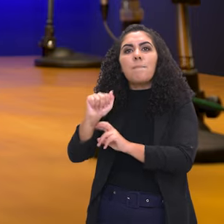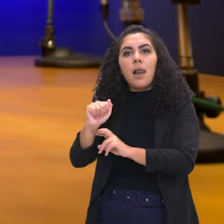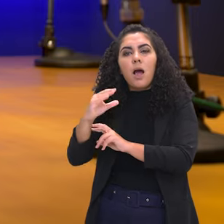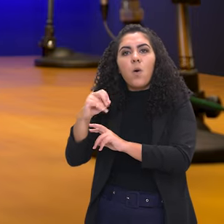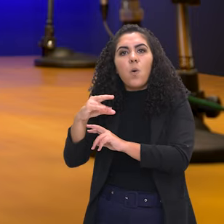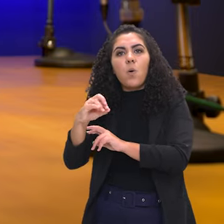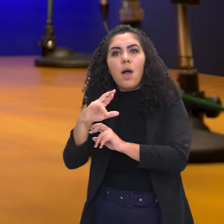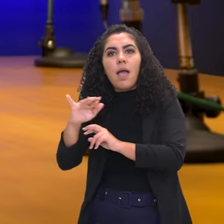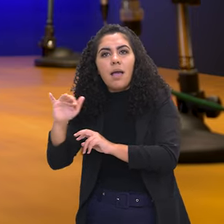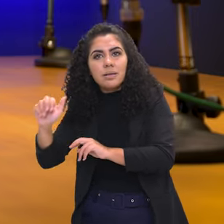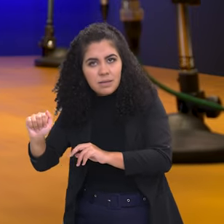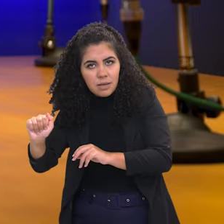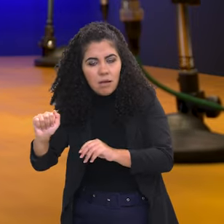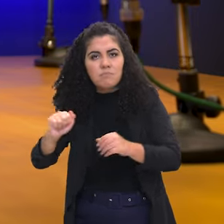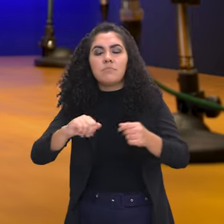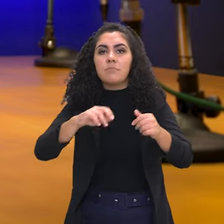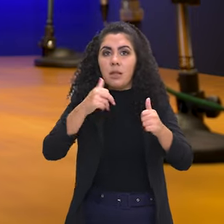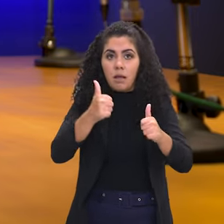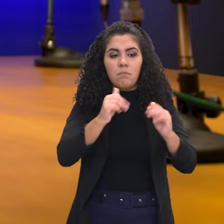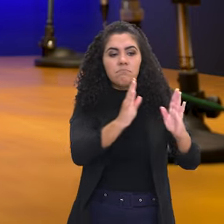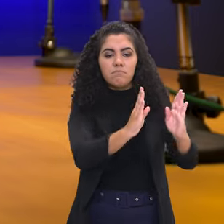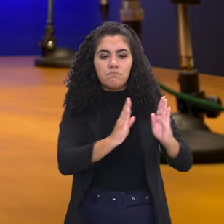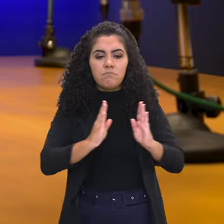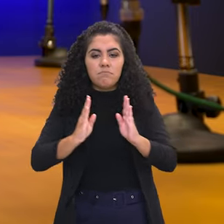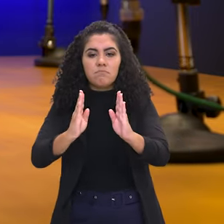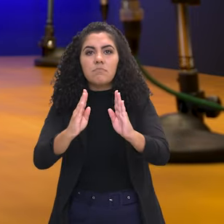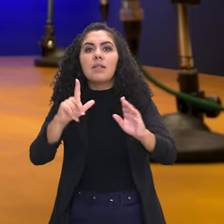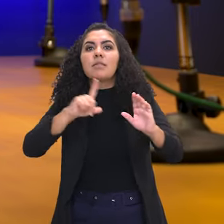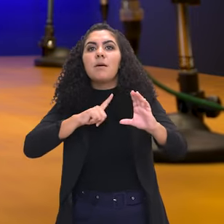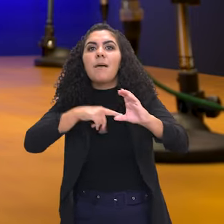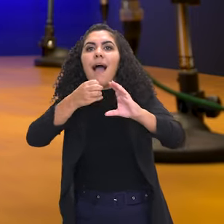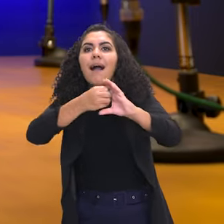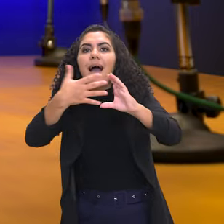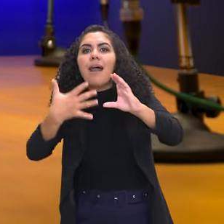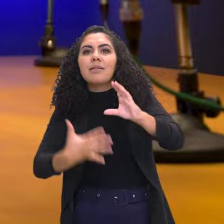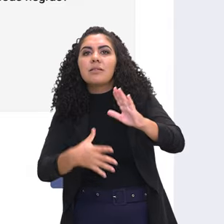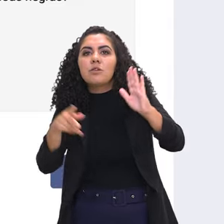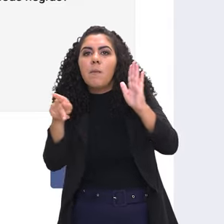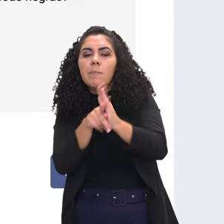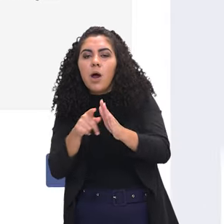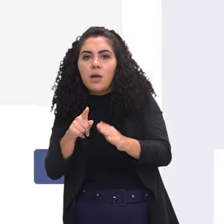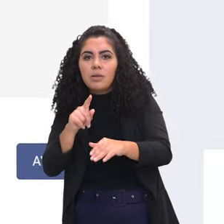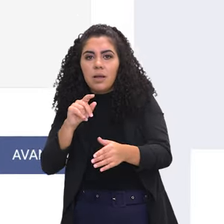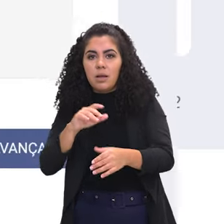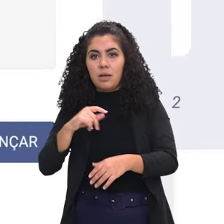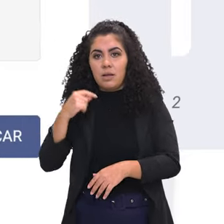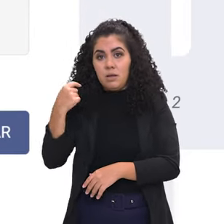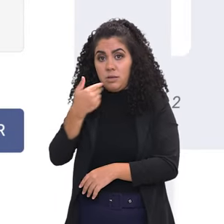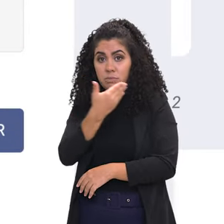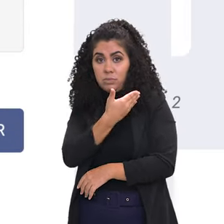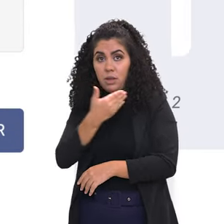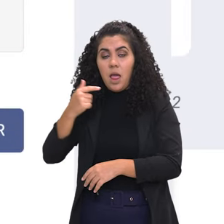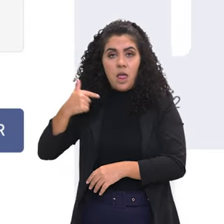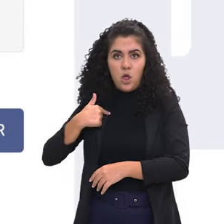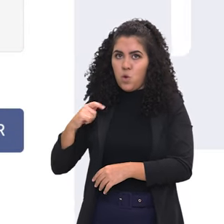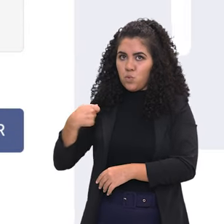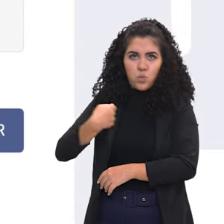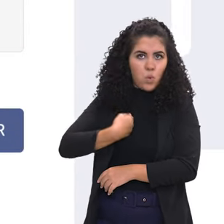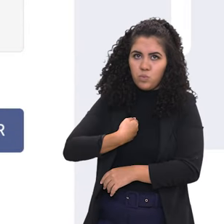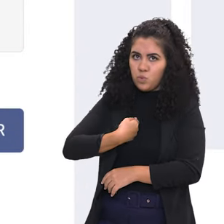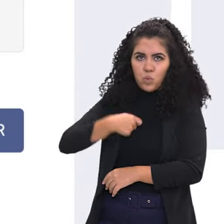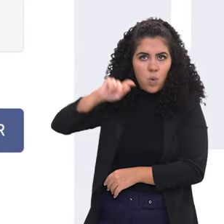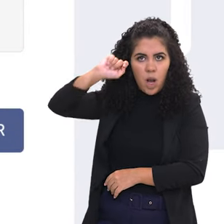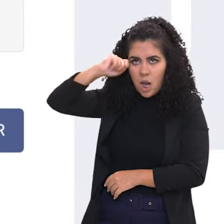só para as pessoas que estão classificadas segundo as características para a reserva de vagas. No meu caso, eu não me autodeclaro uma pessoa